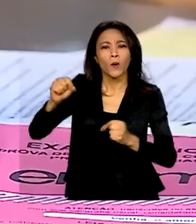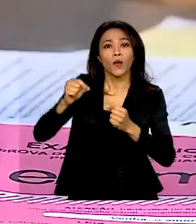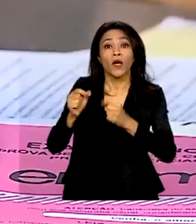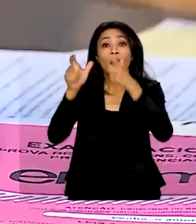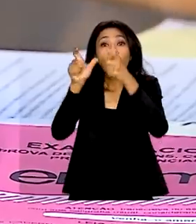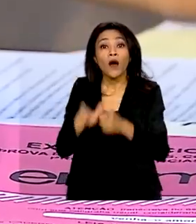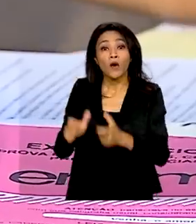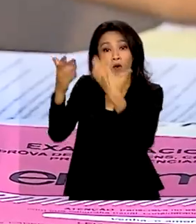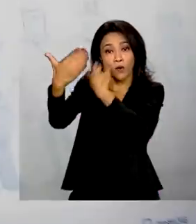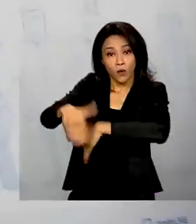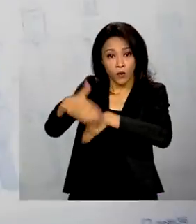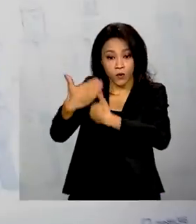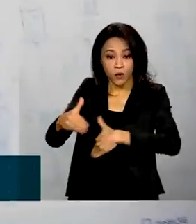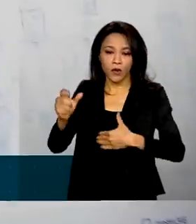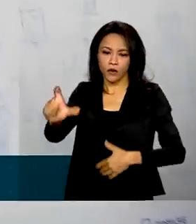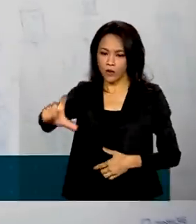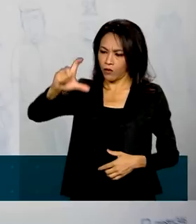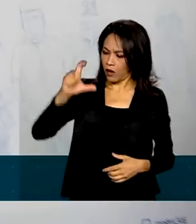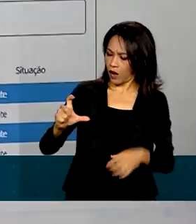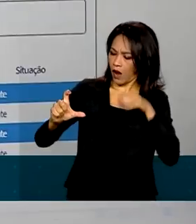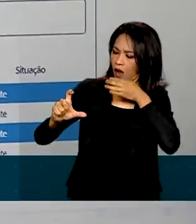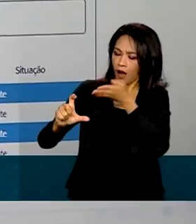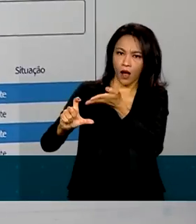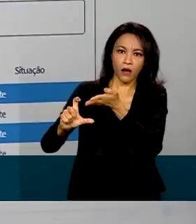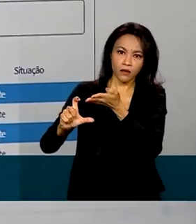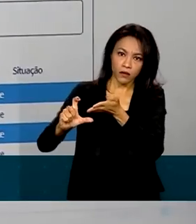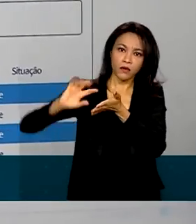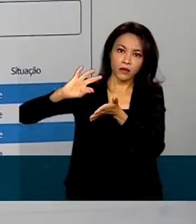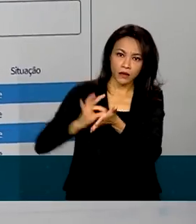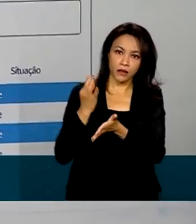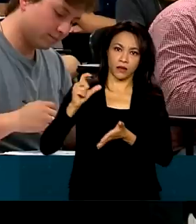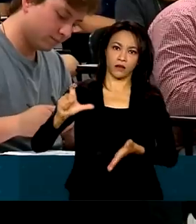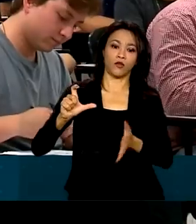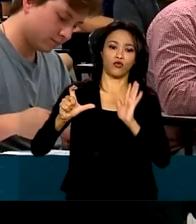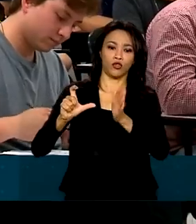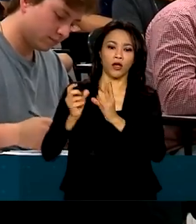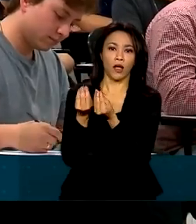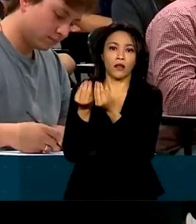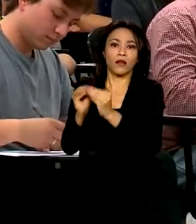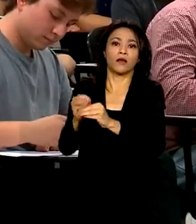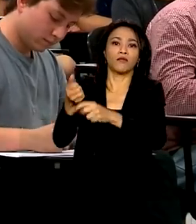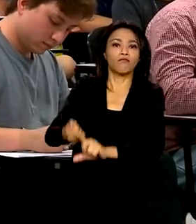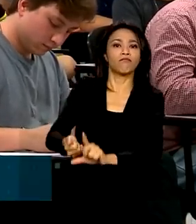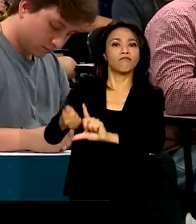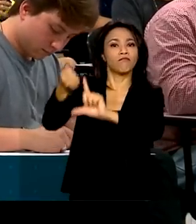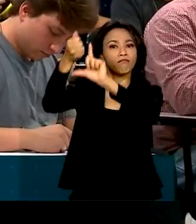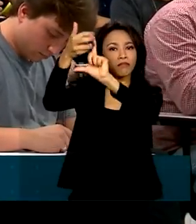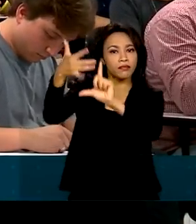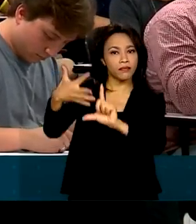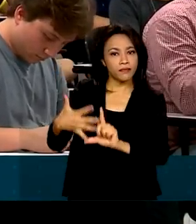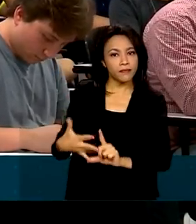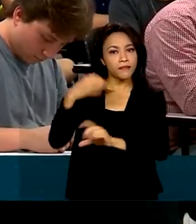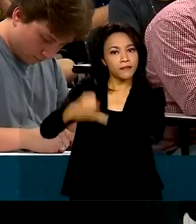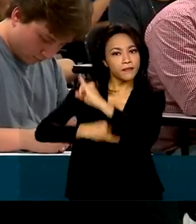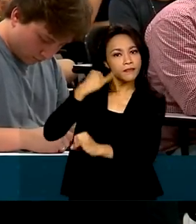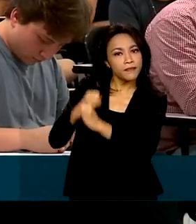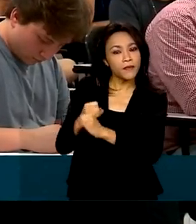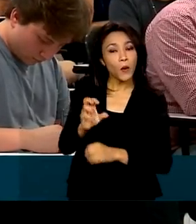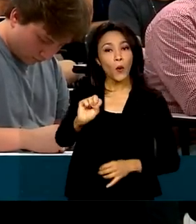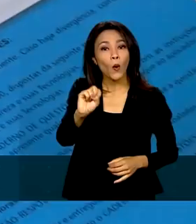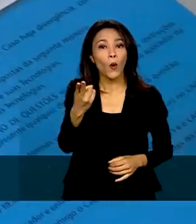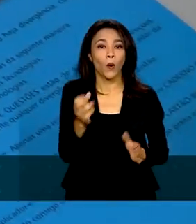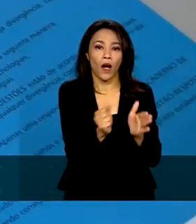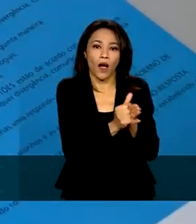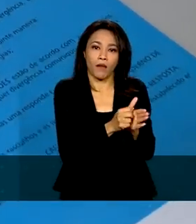A informação está no cartão de confirmação da inscrição disponível na página do participante na internet ou pelo